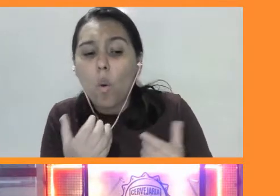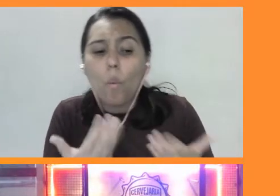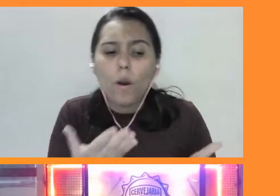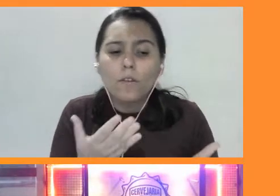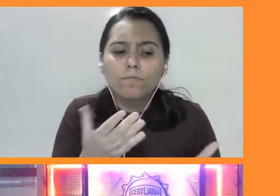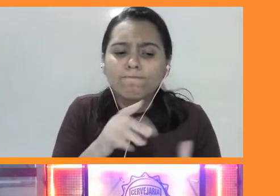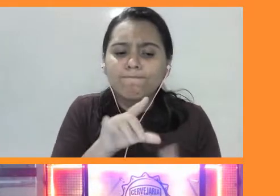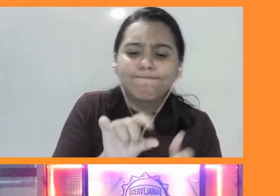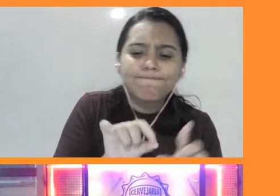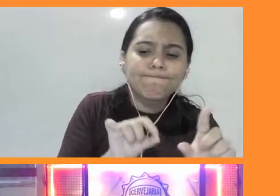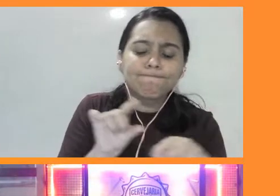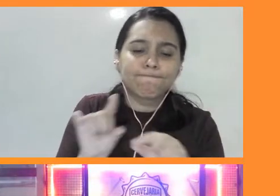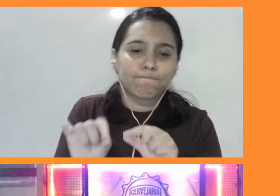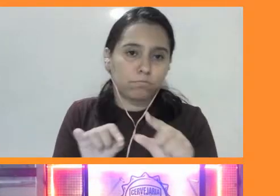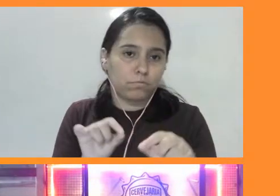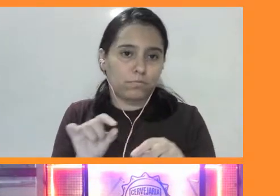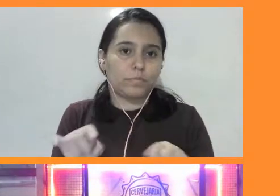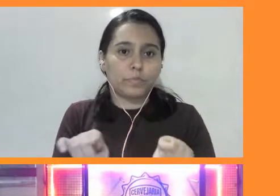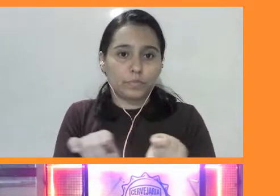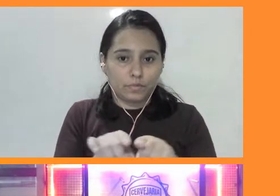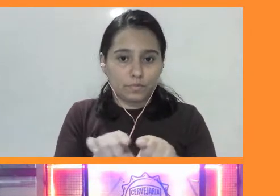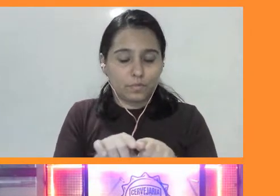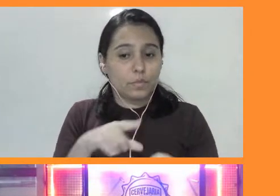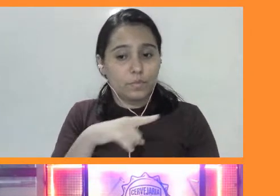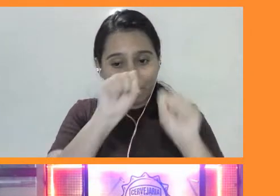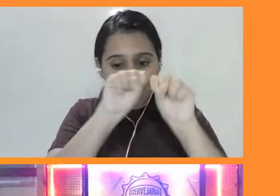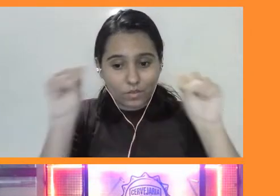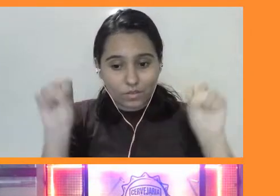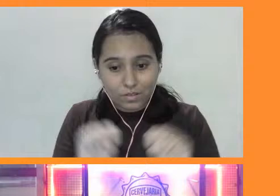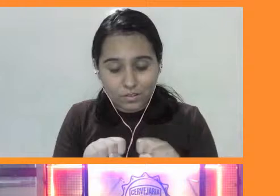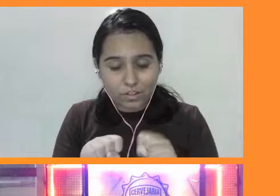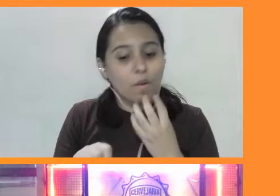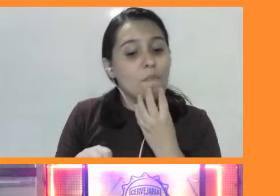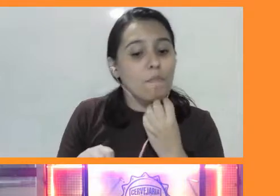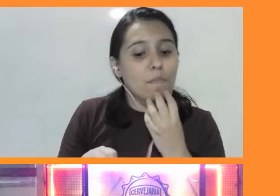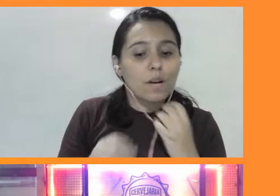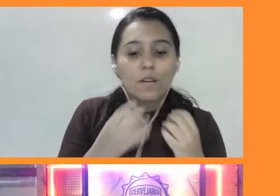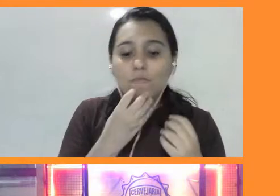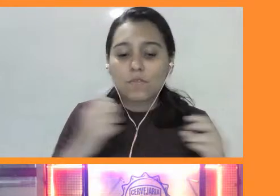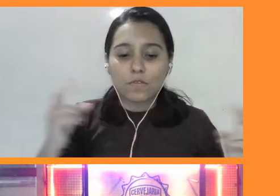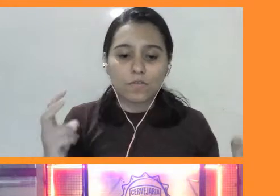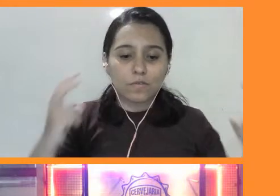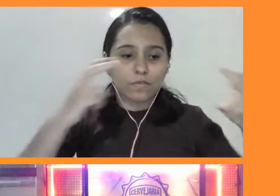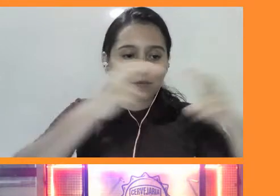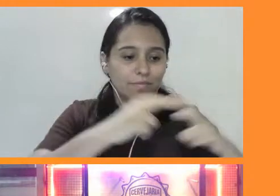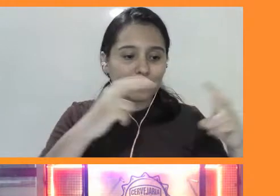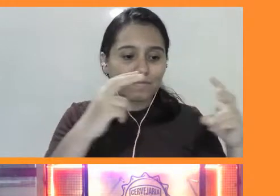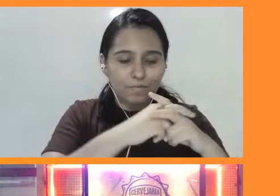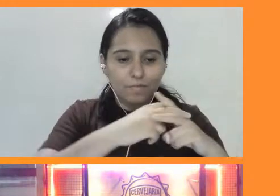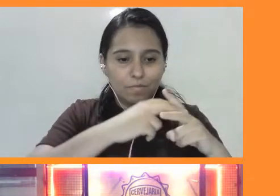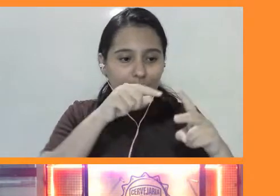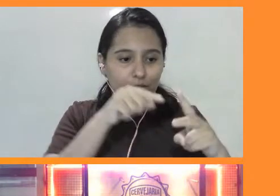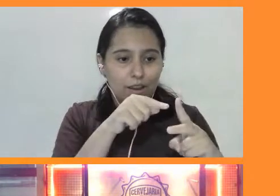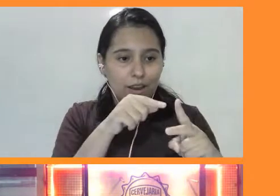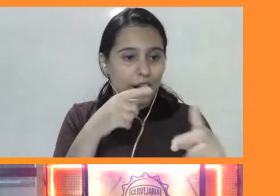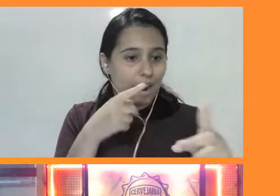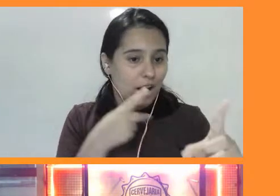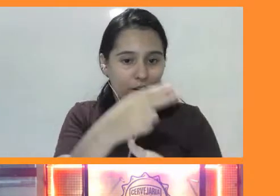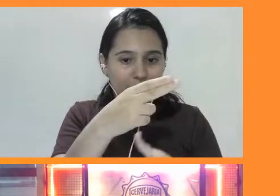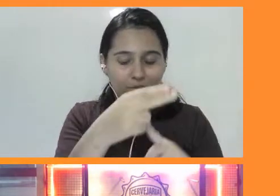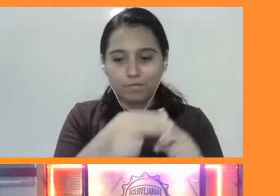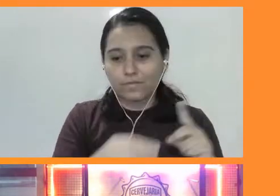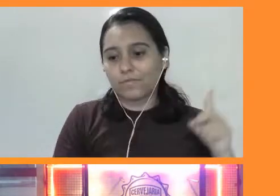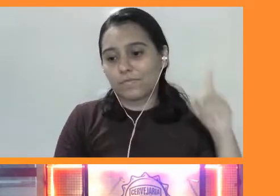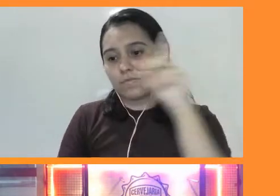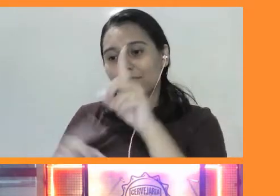também existam aqueles sistemas em que os machos brigam entre eles, o vencedor acessa a fêmea, invariavelmente, né? Mas quando as